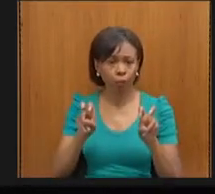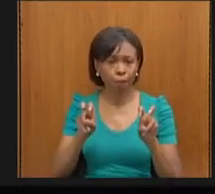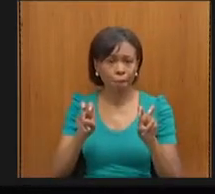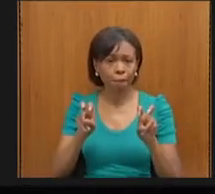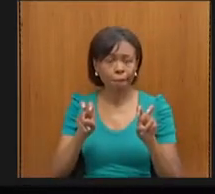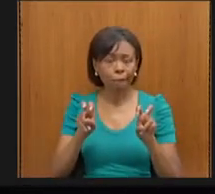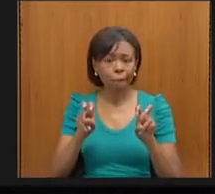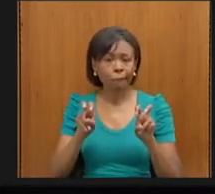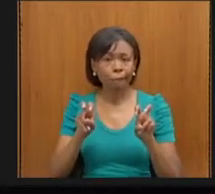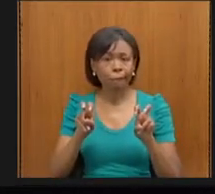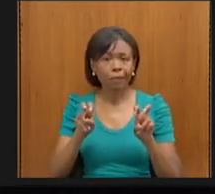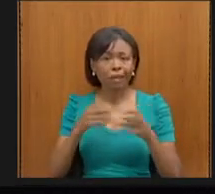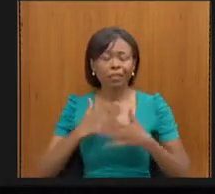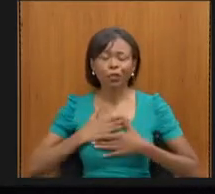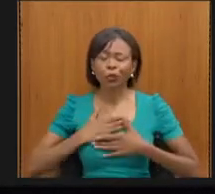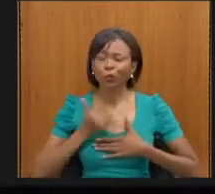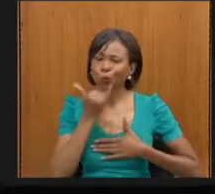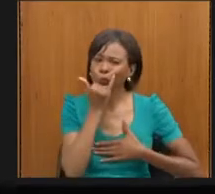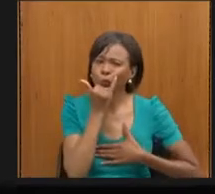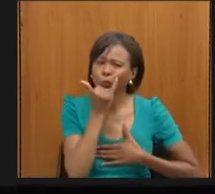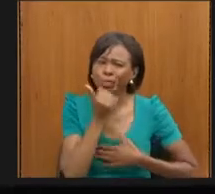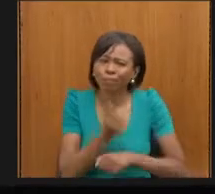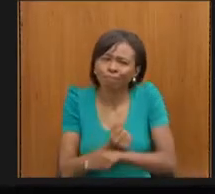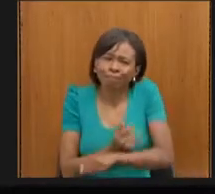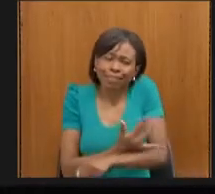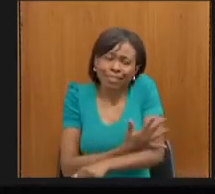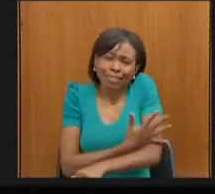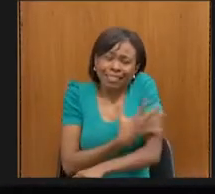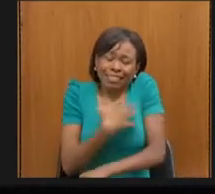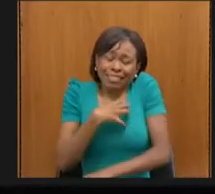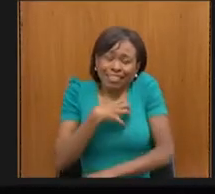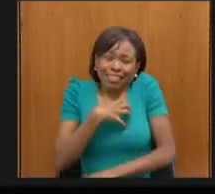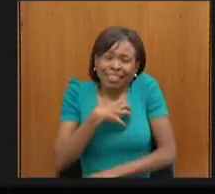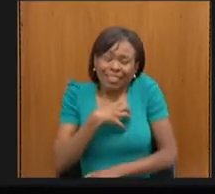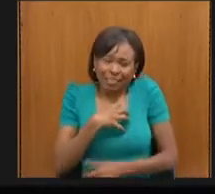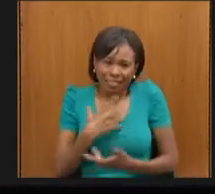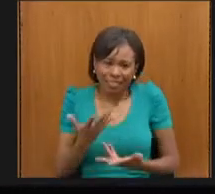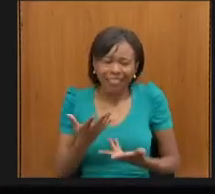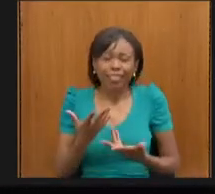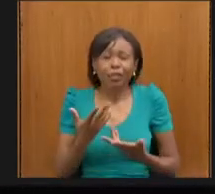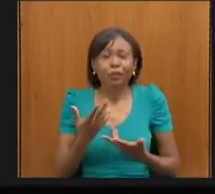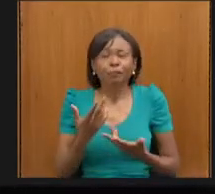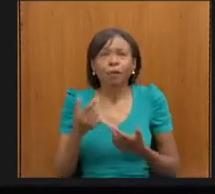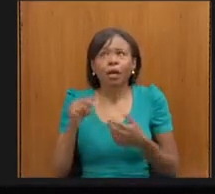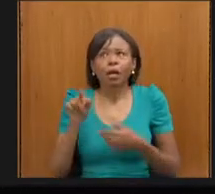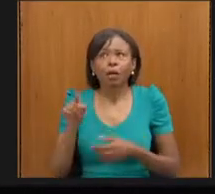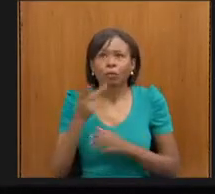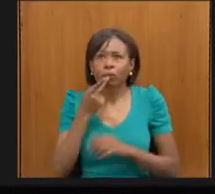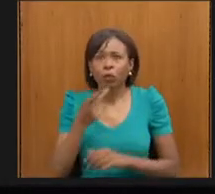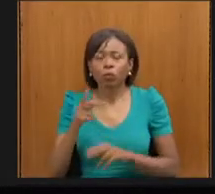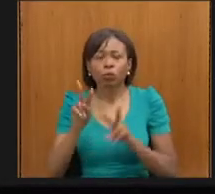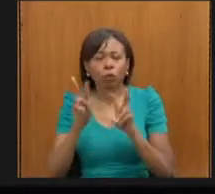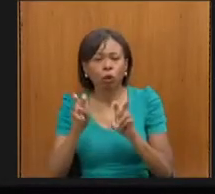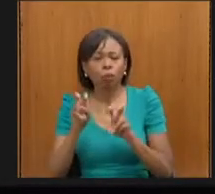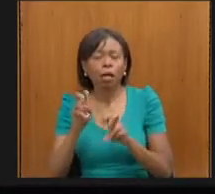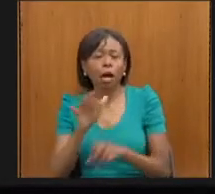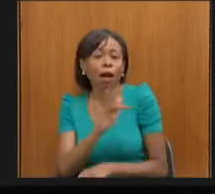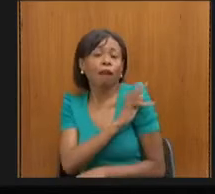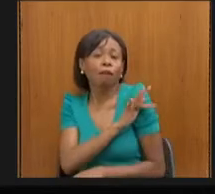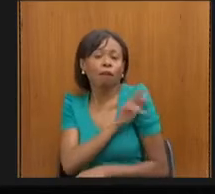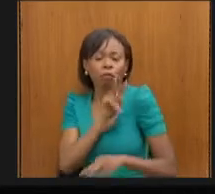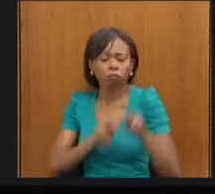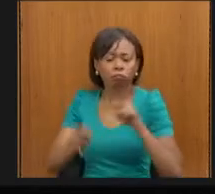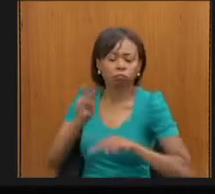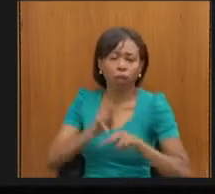nossa, eu estou emocionada, desculpa, sobre a fiscalização, além da implantação das